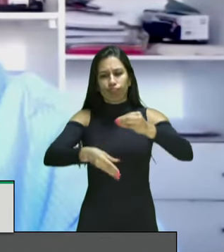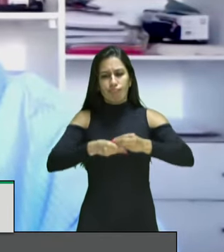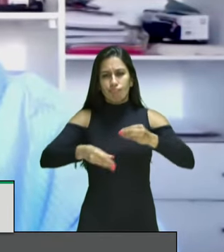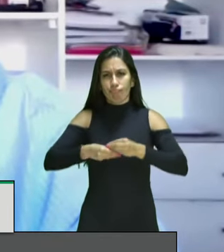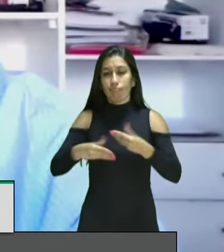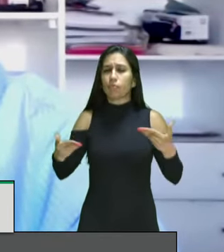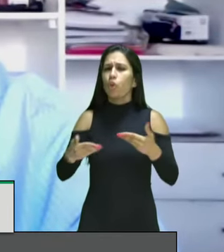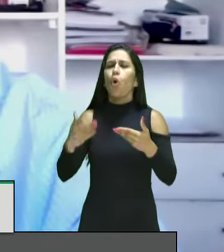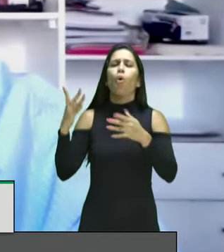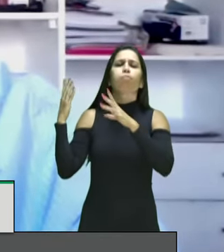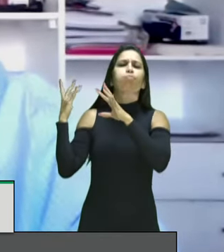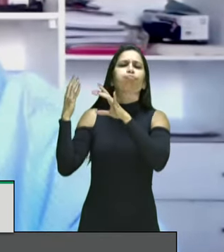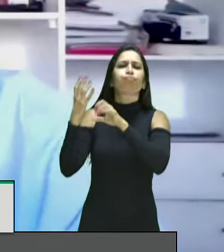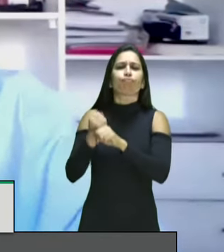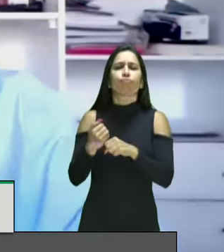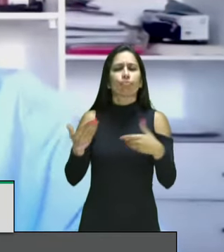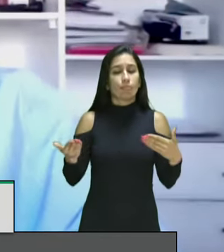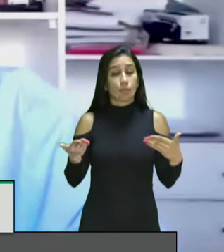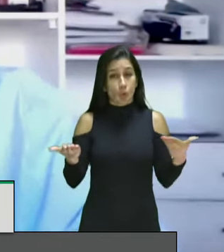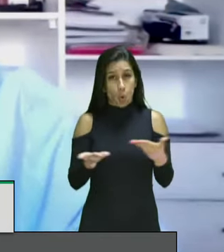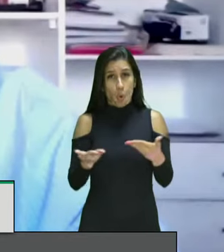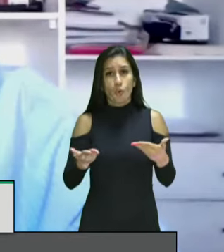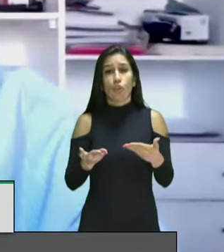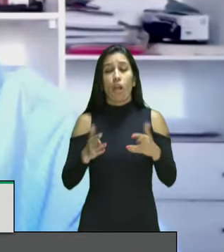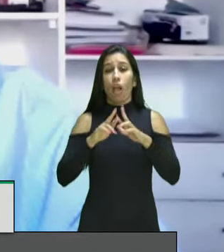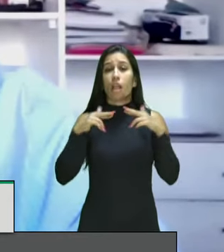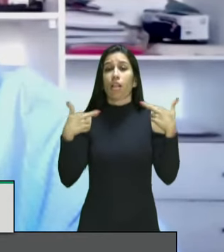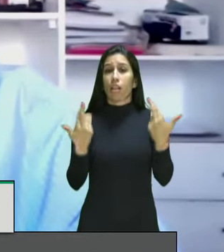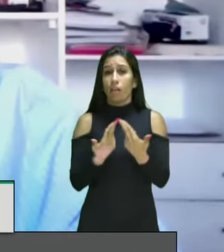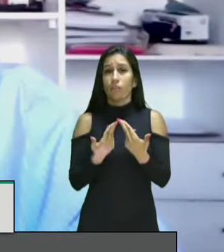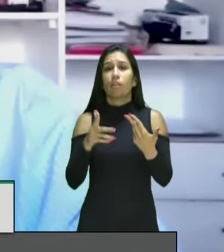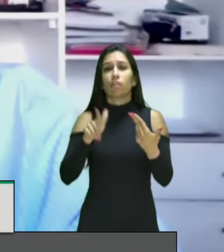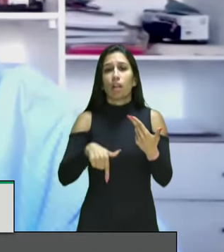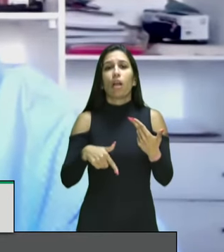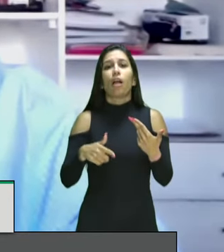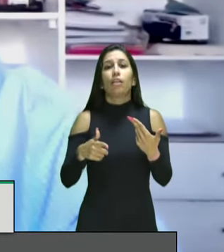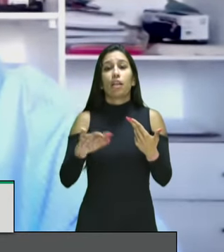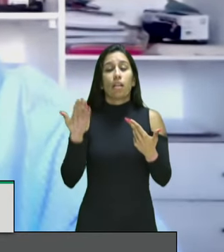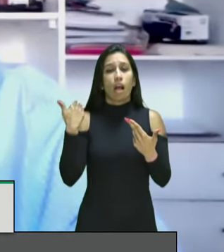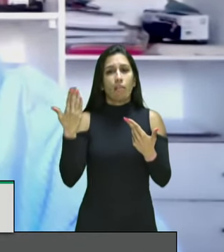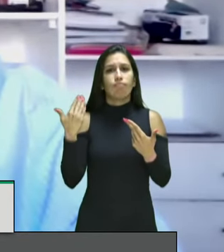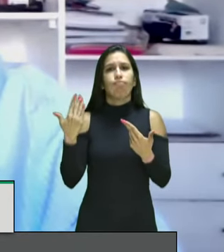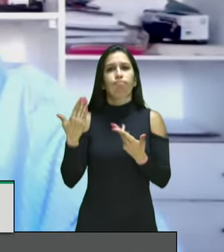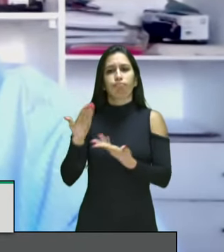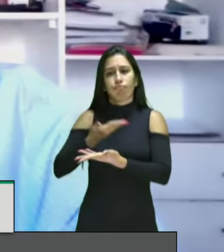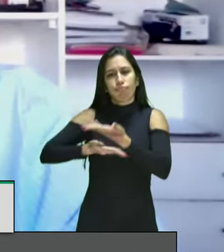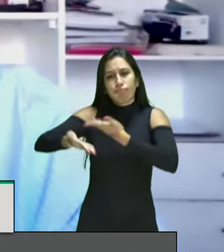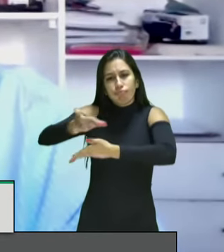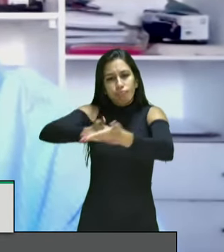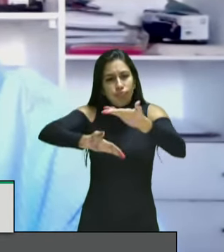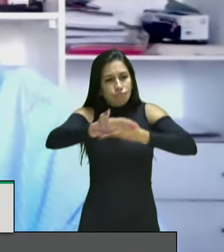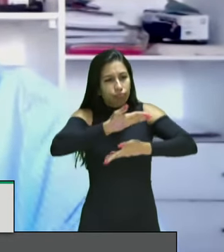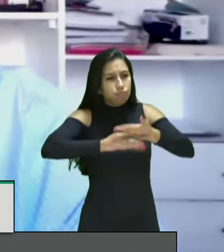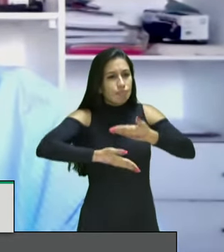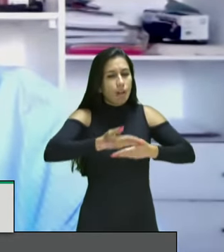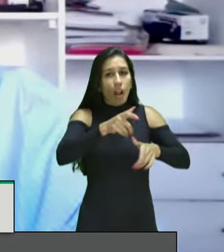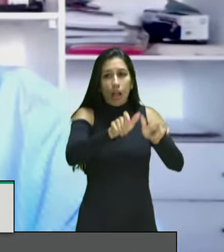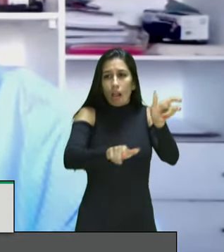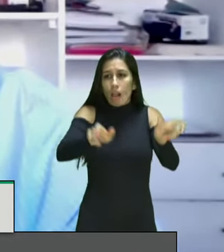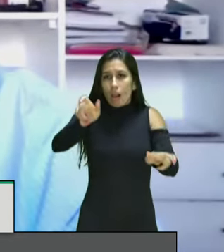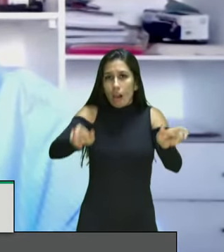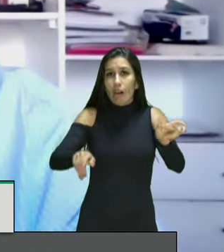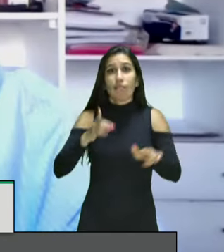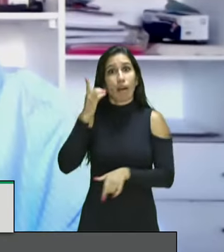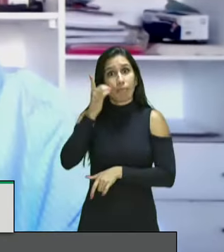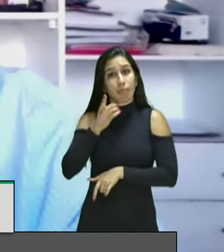hoje debaterá relatório preliminar, que foi distribuído aos convidados e aos parlamentares. Este relatório foi